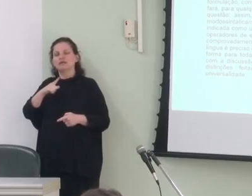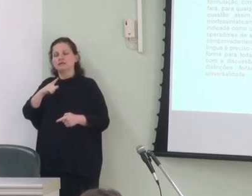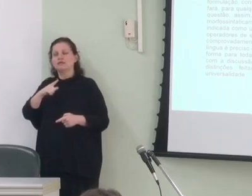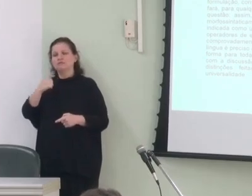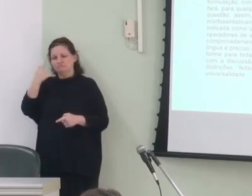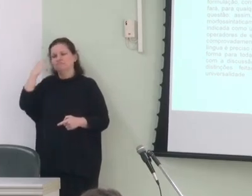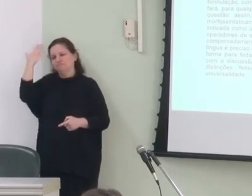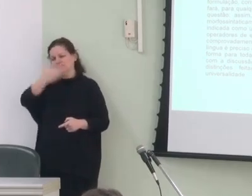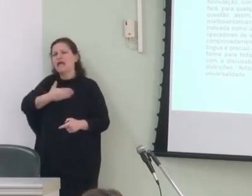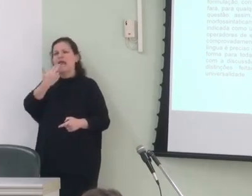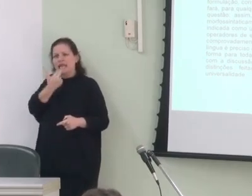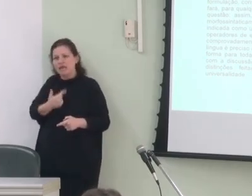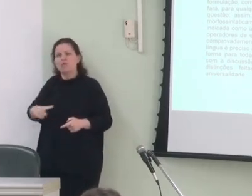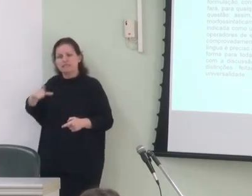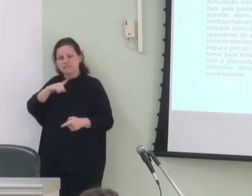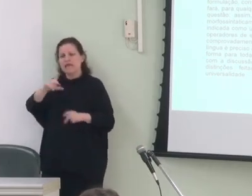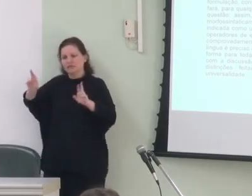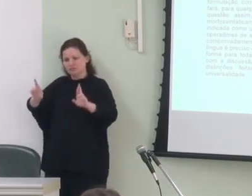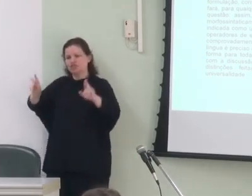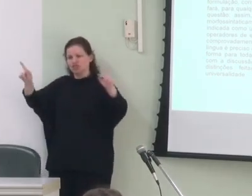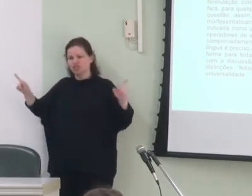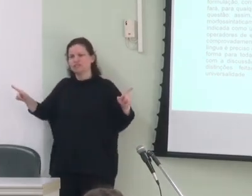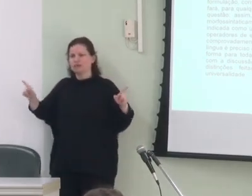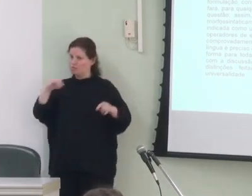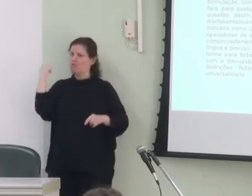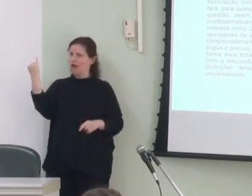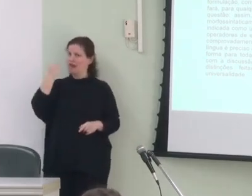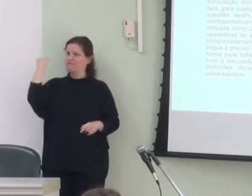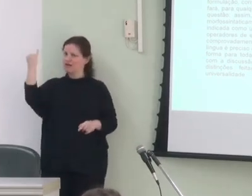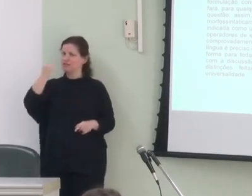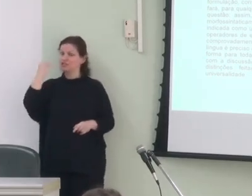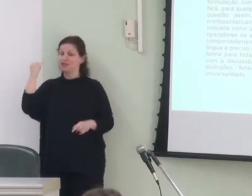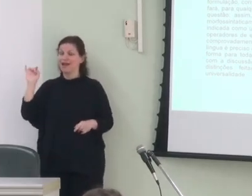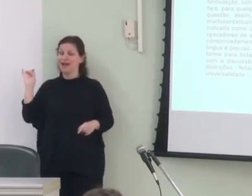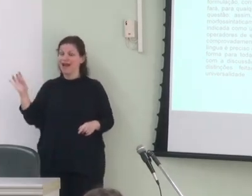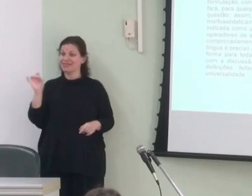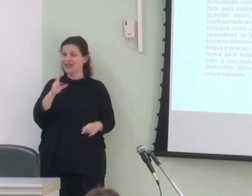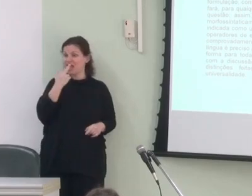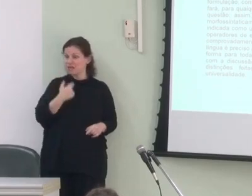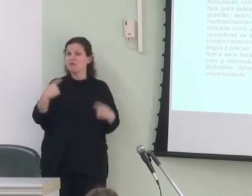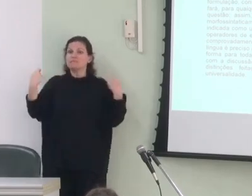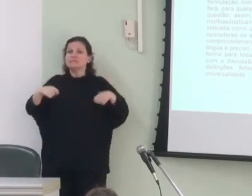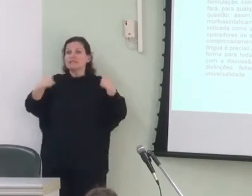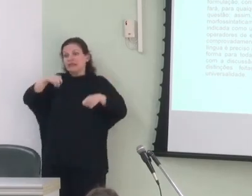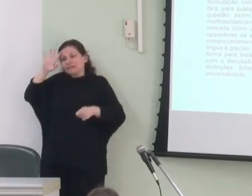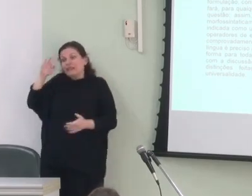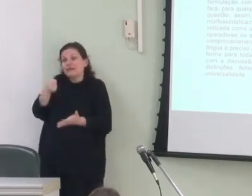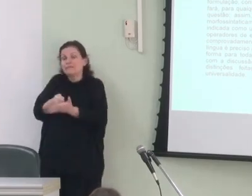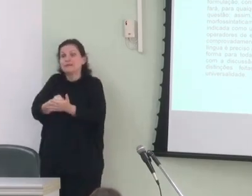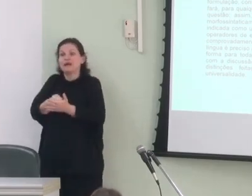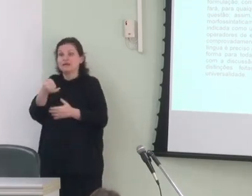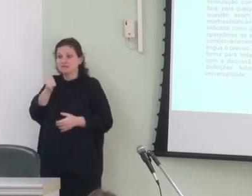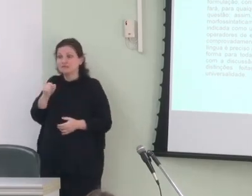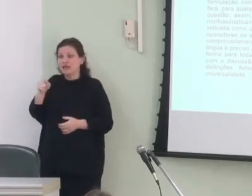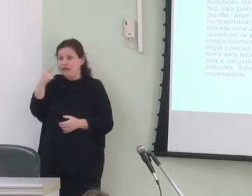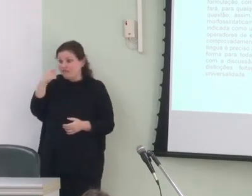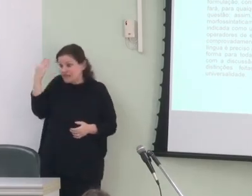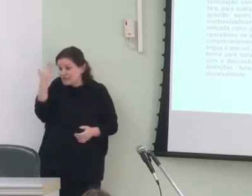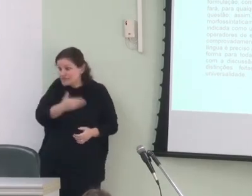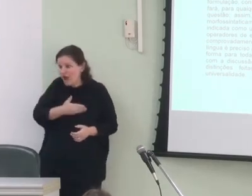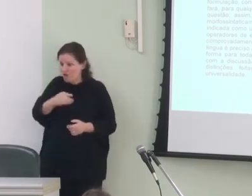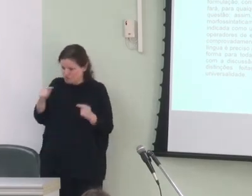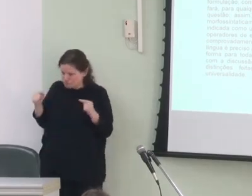comprovadamente línguas em que são feitas distinções relevantes para cada língua é preciso determinar se esses evidenciais são